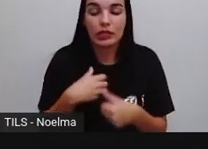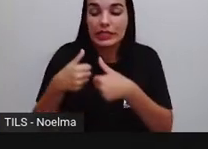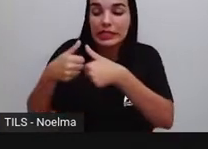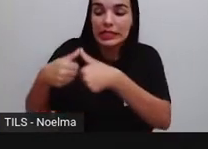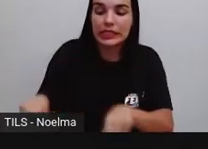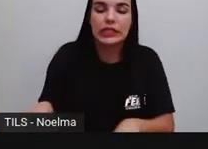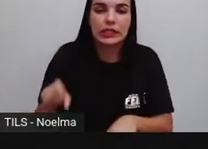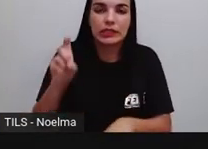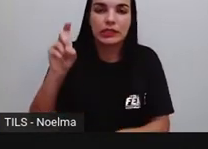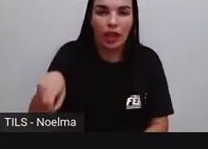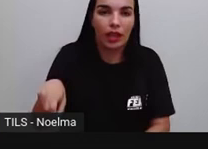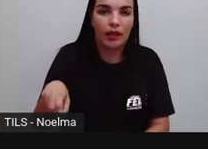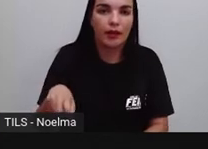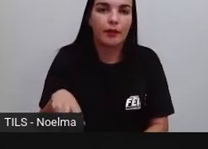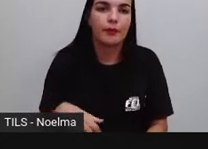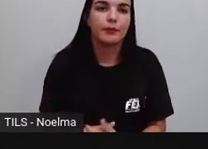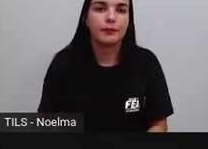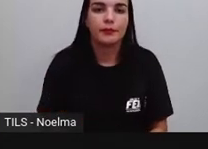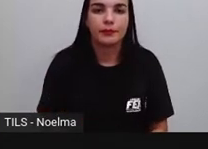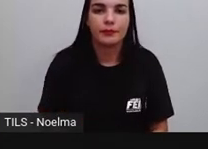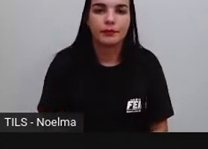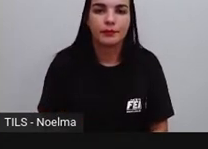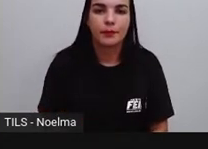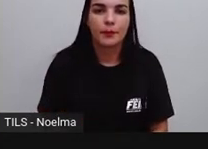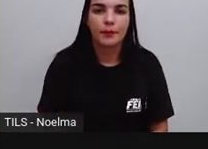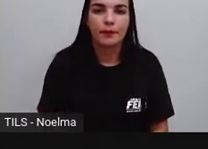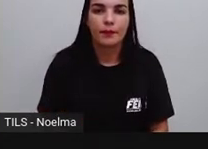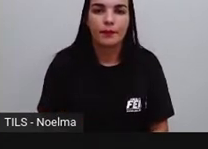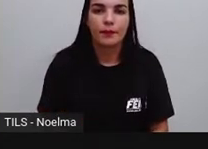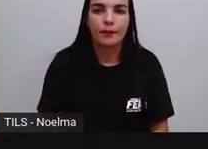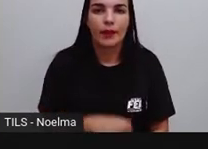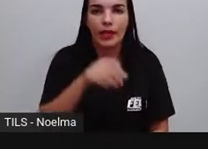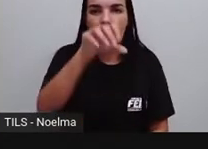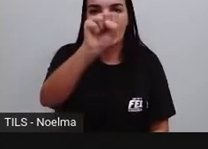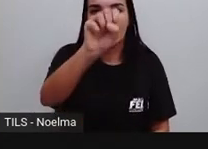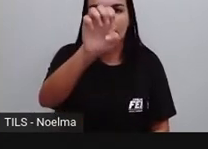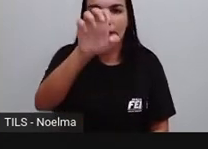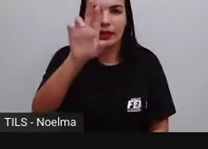ação, é estado. É, ser. Ser termina com er.